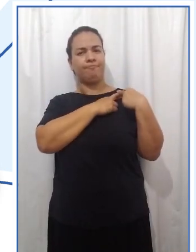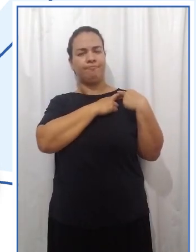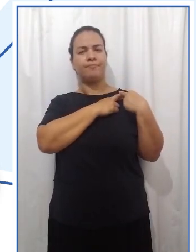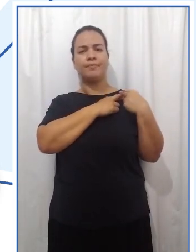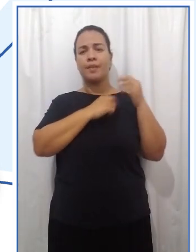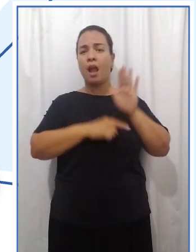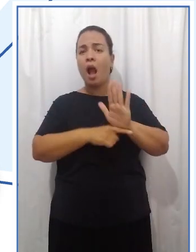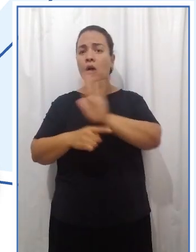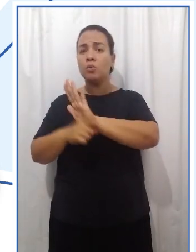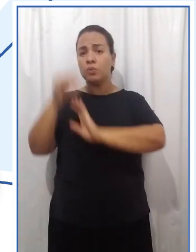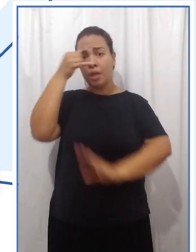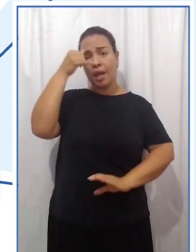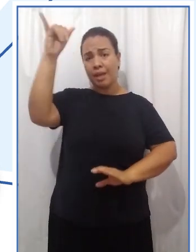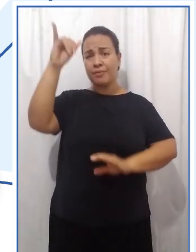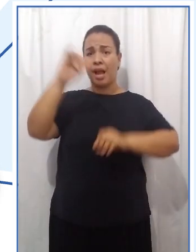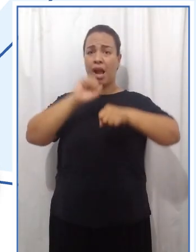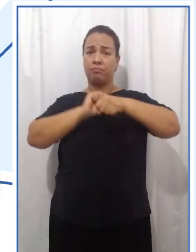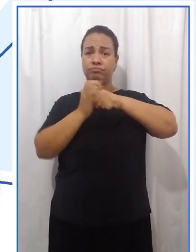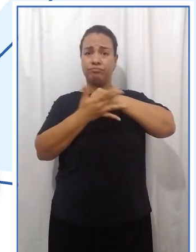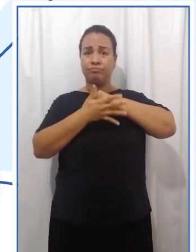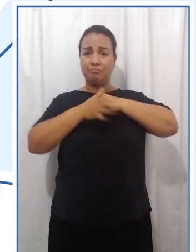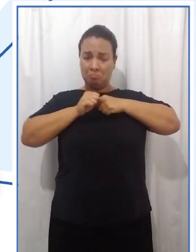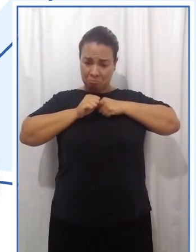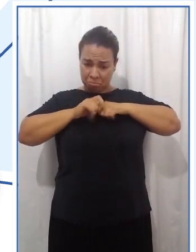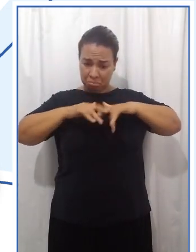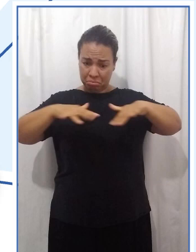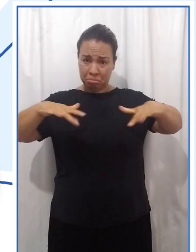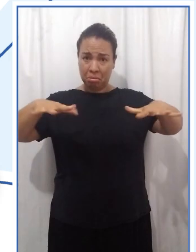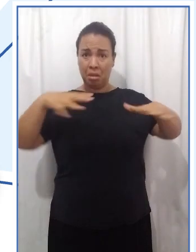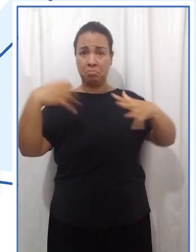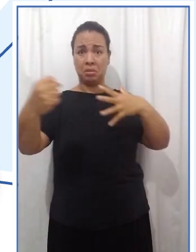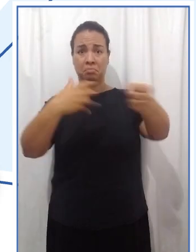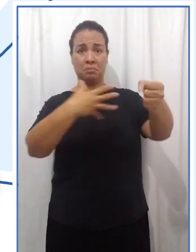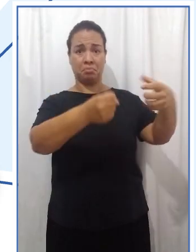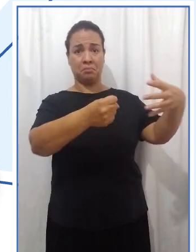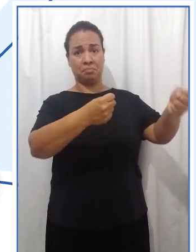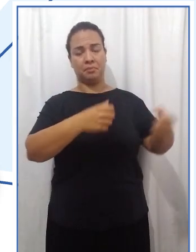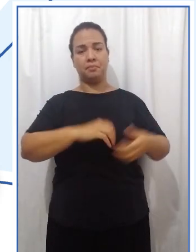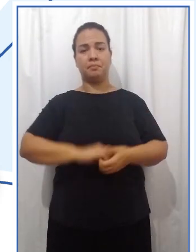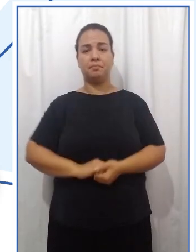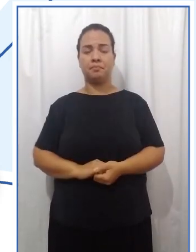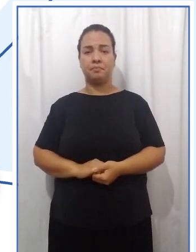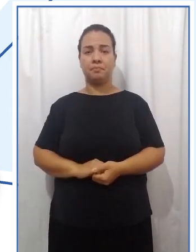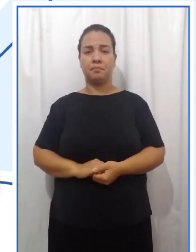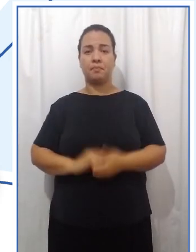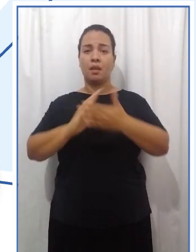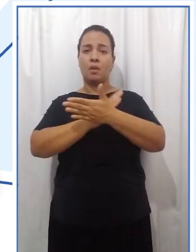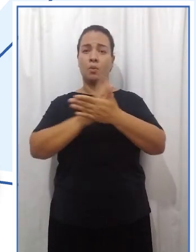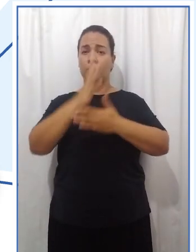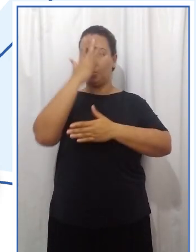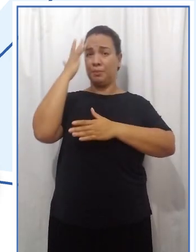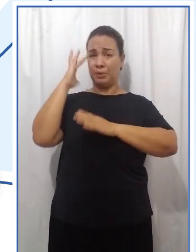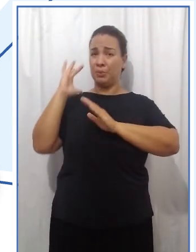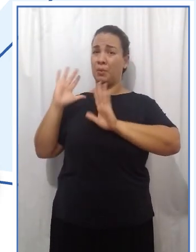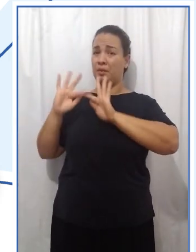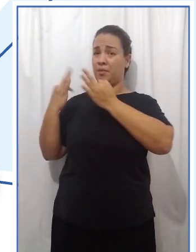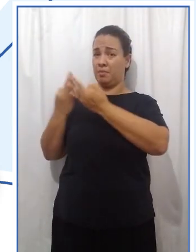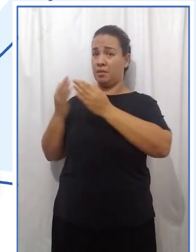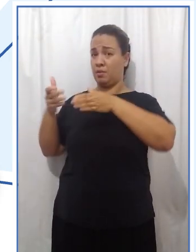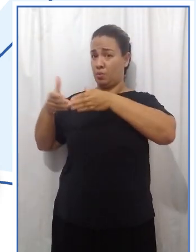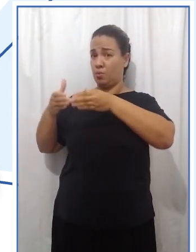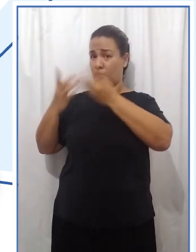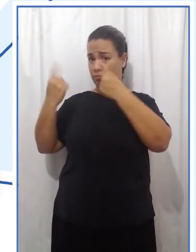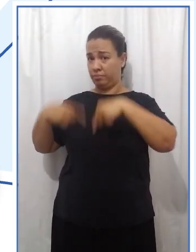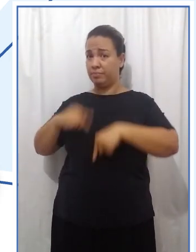impedir o avanço de novos casos e a transmissão do vírus para outras pessoas. Existem algumas pessoas que fazem parte do grupo de